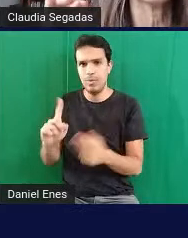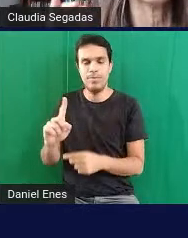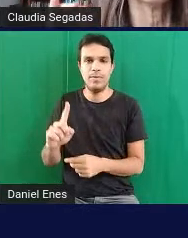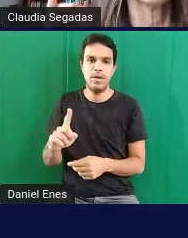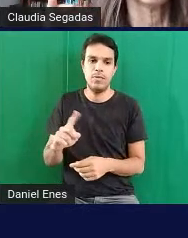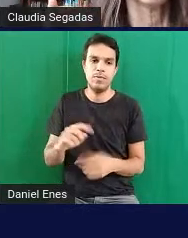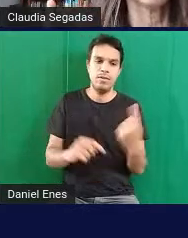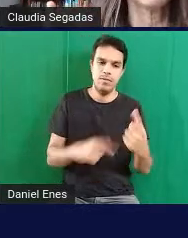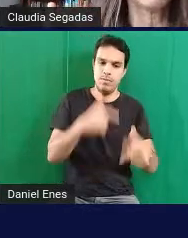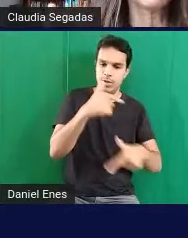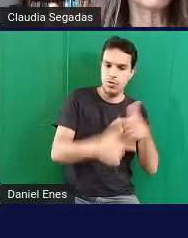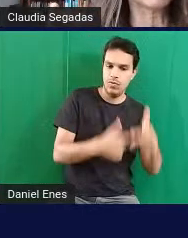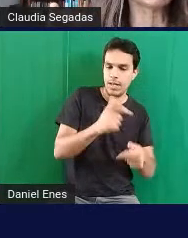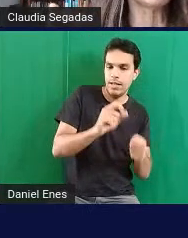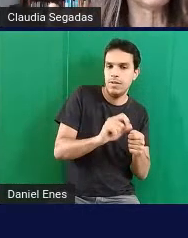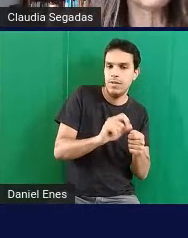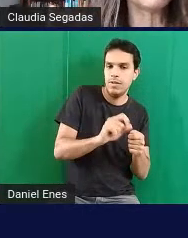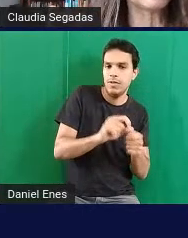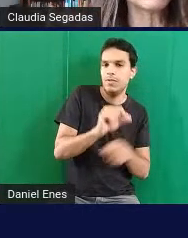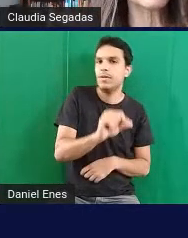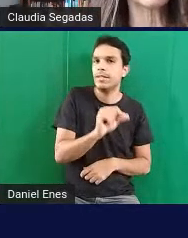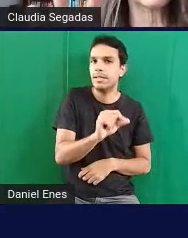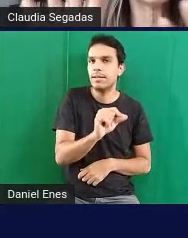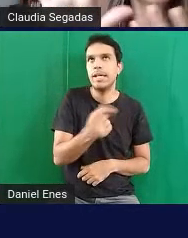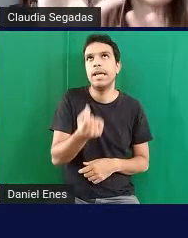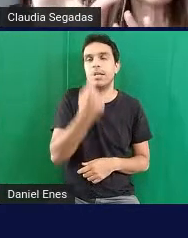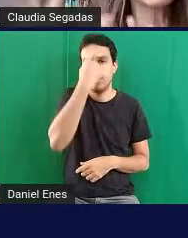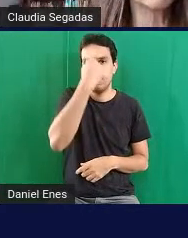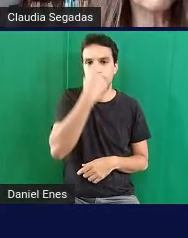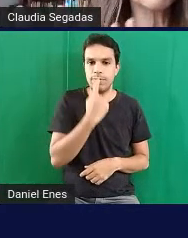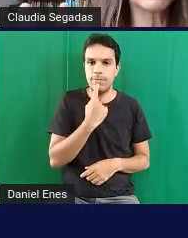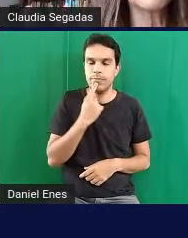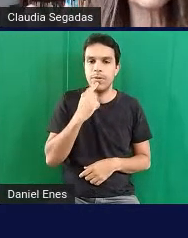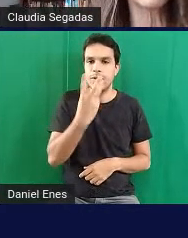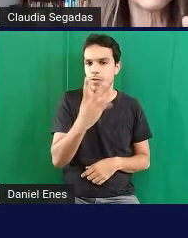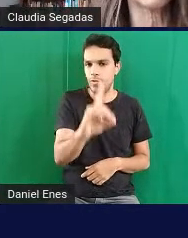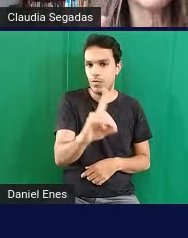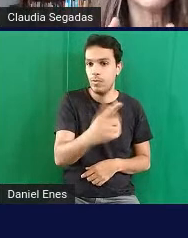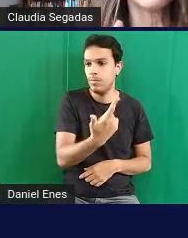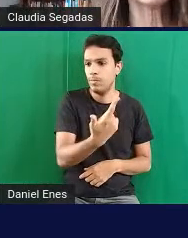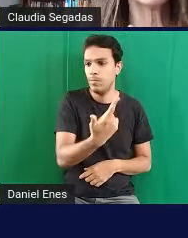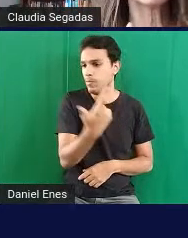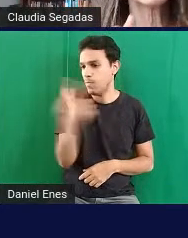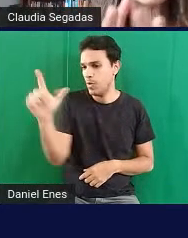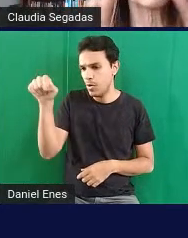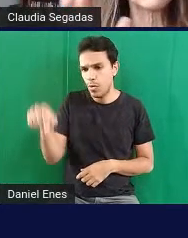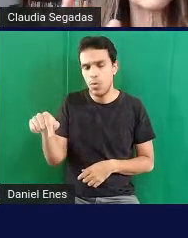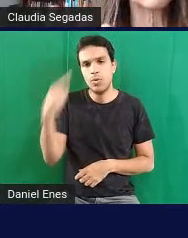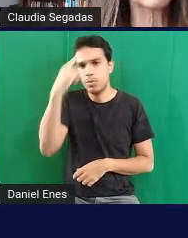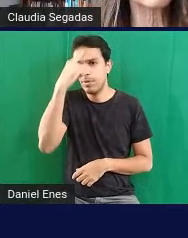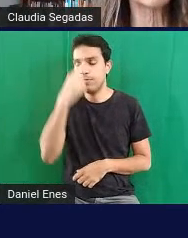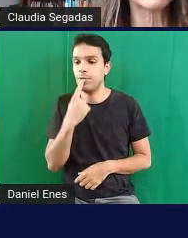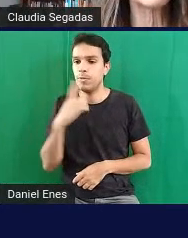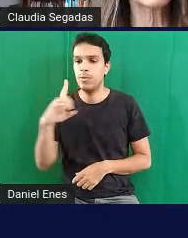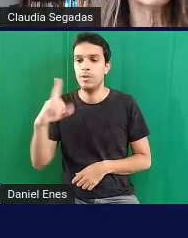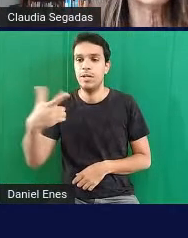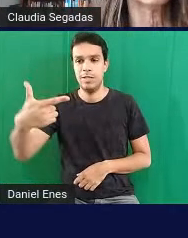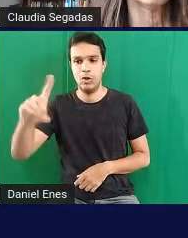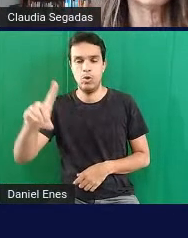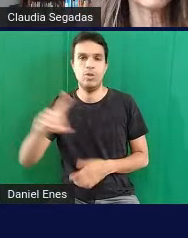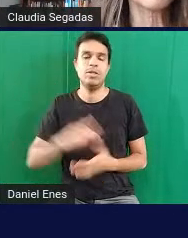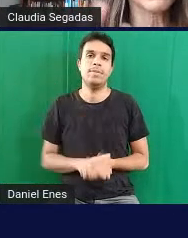trabalhando de uma figura bidimensional para uma outra figura bidimensional aqui a gente está trabalhando